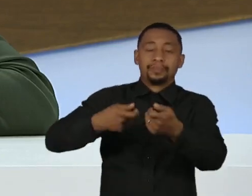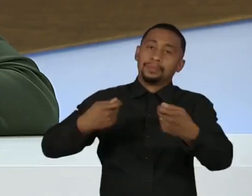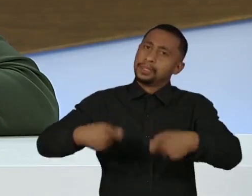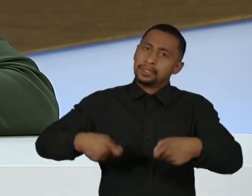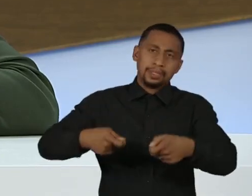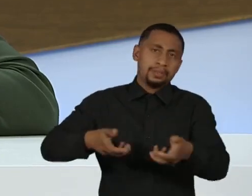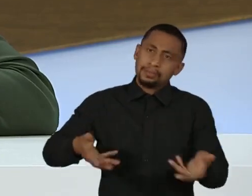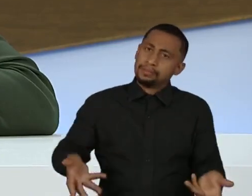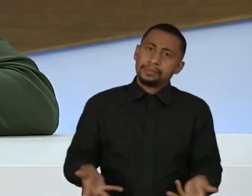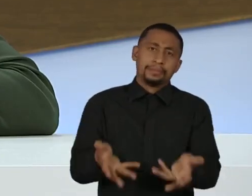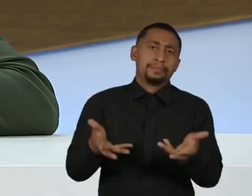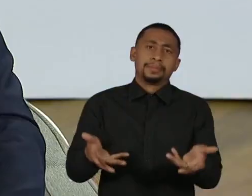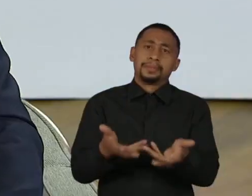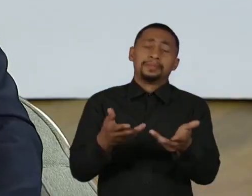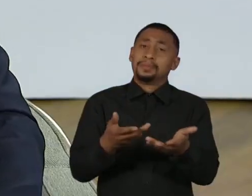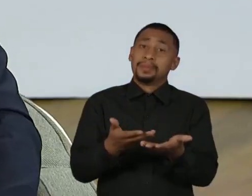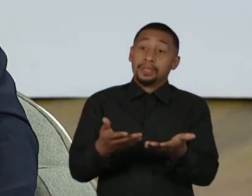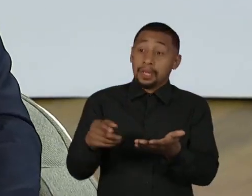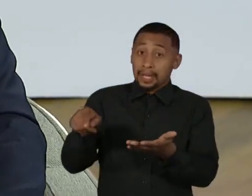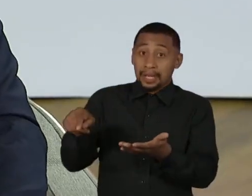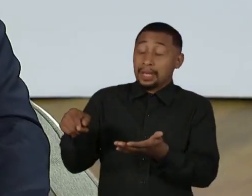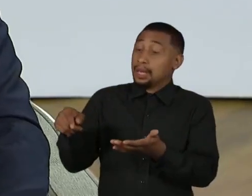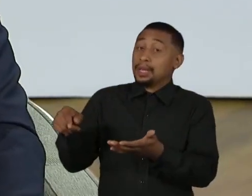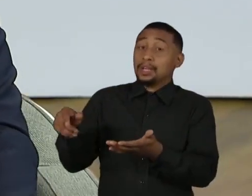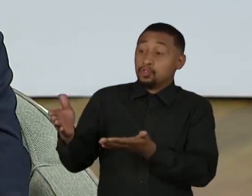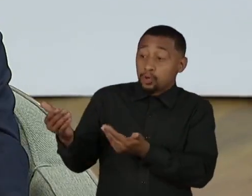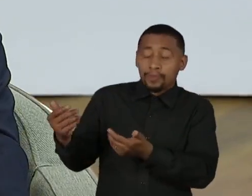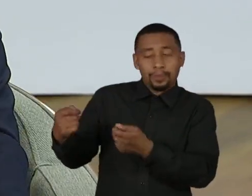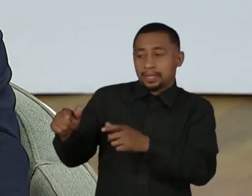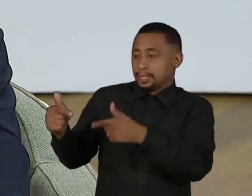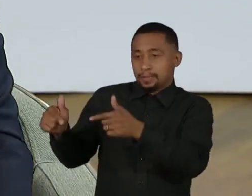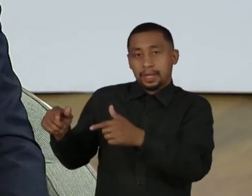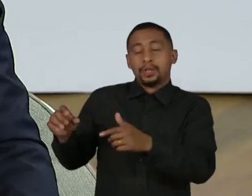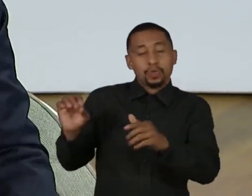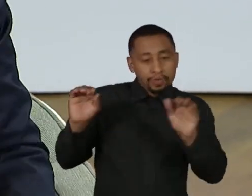incentivo para que o jovem não precise trabalhar e apenas se dedique aos seus estudos. Até a próxima.